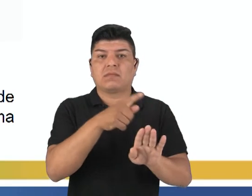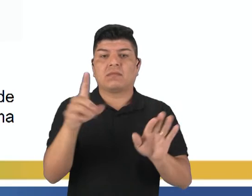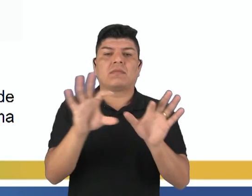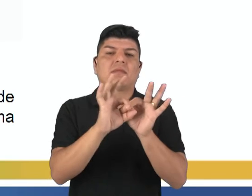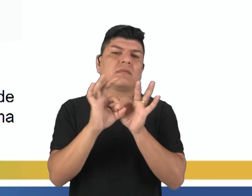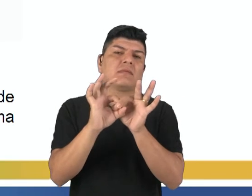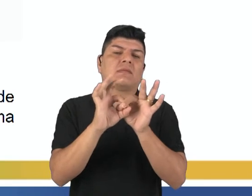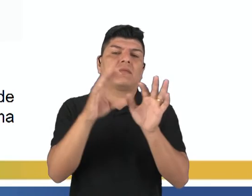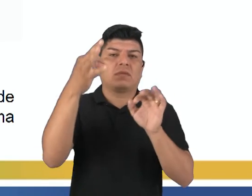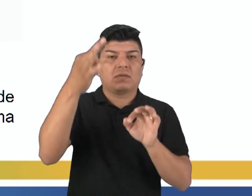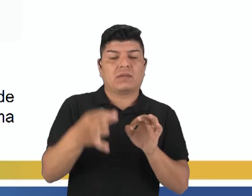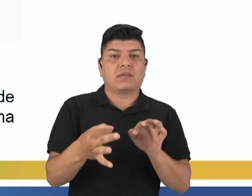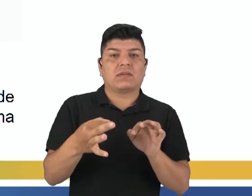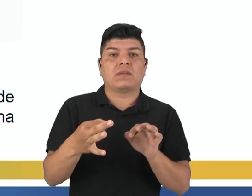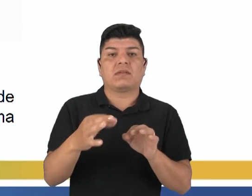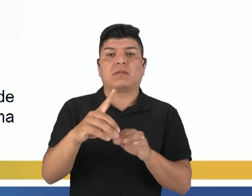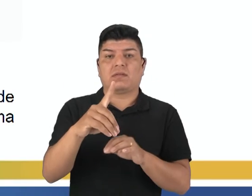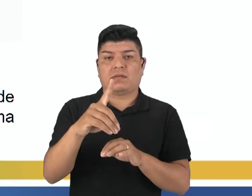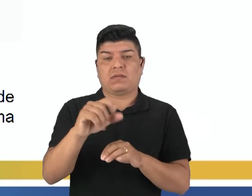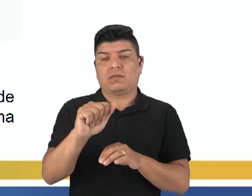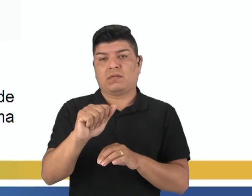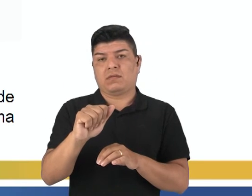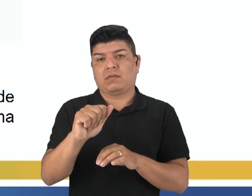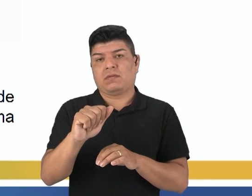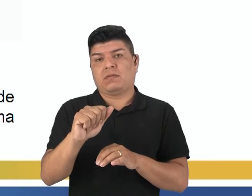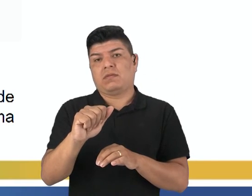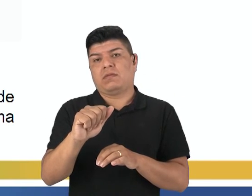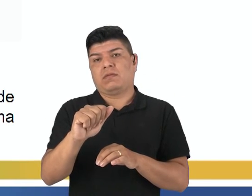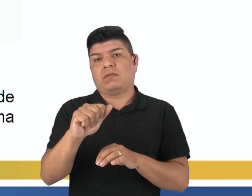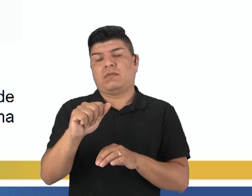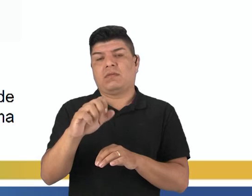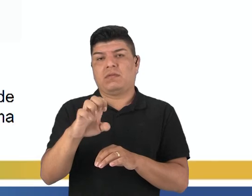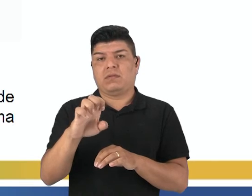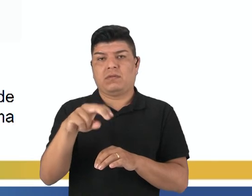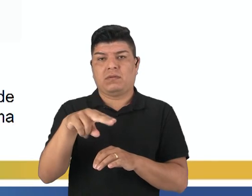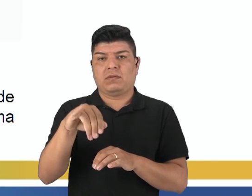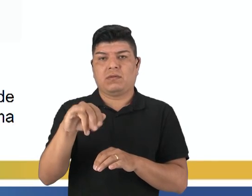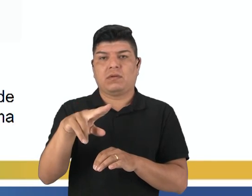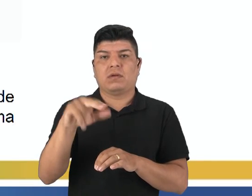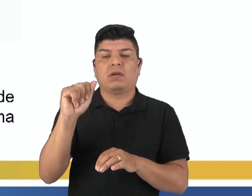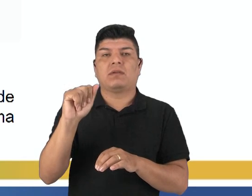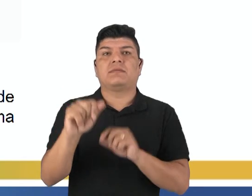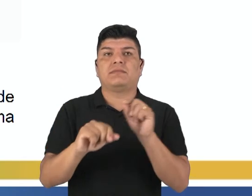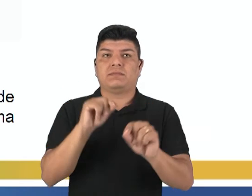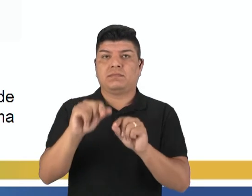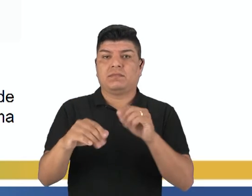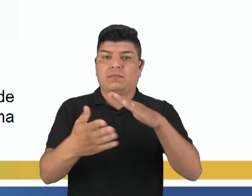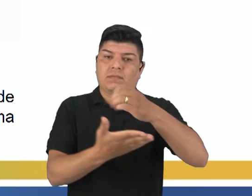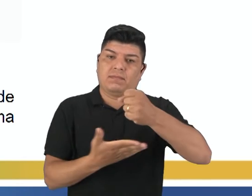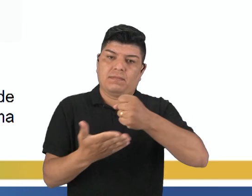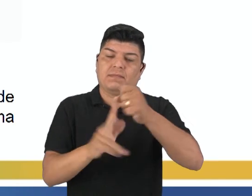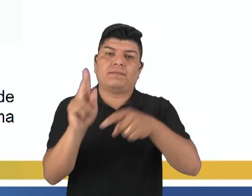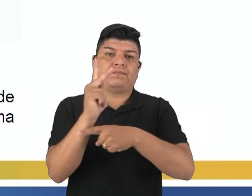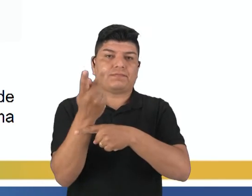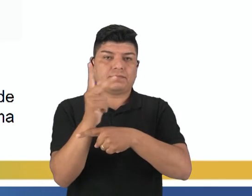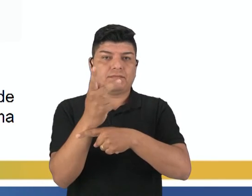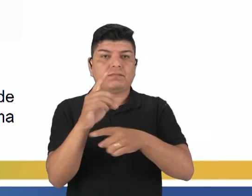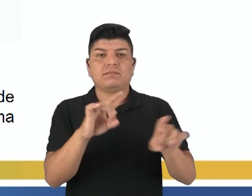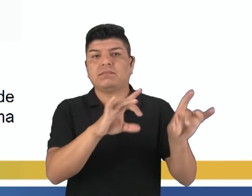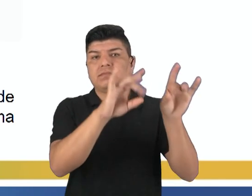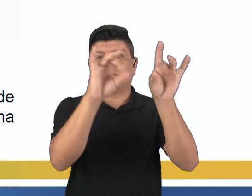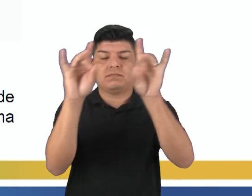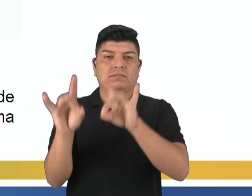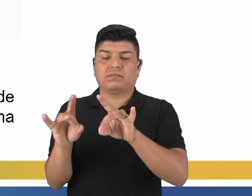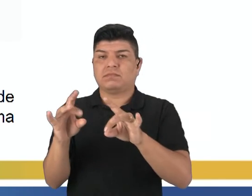se encaixa com a adenina, nesse caso, é a uracila, que é a base nitrogenada específica do DNA